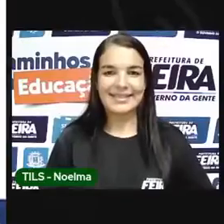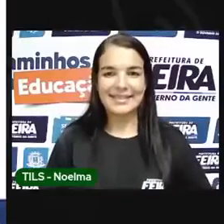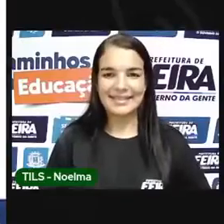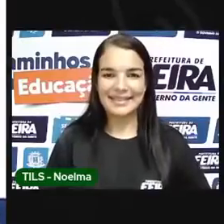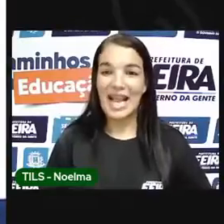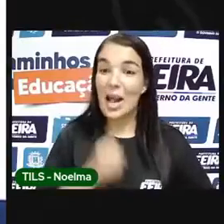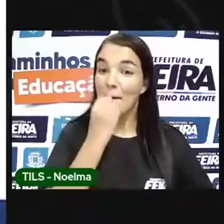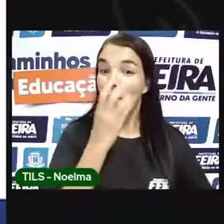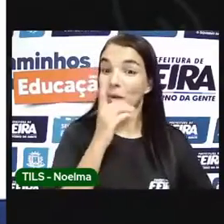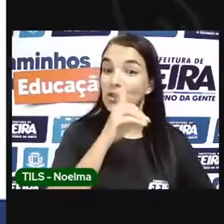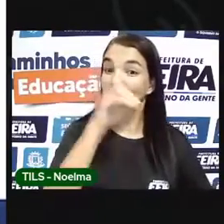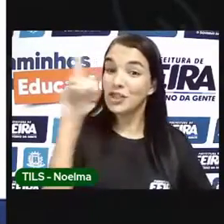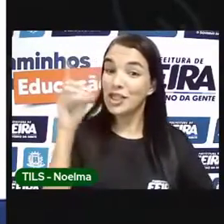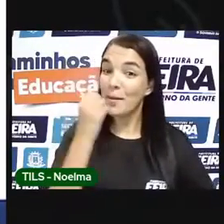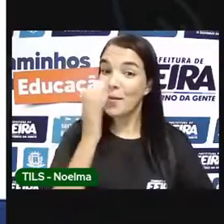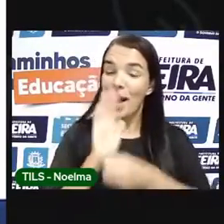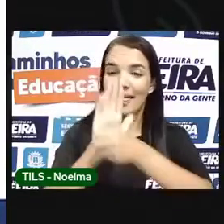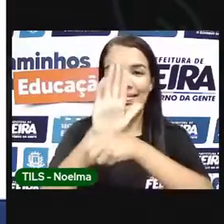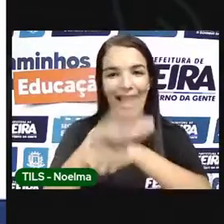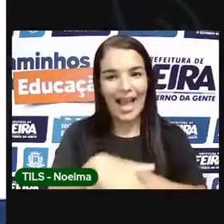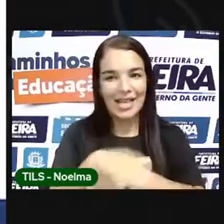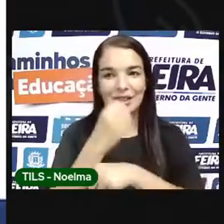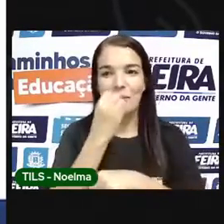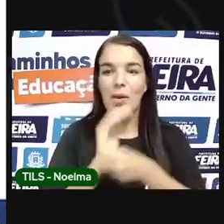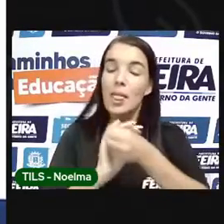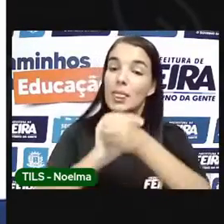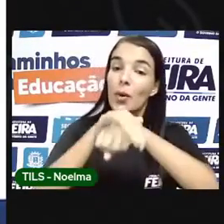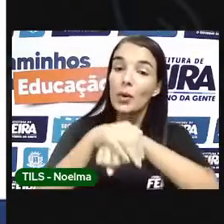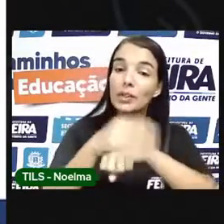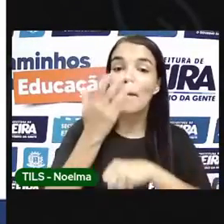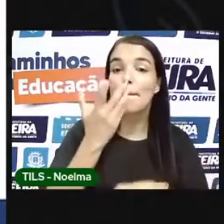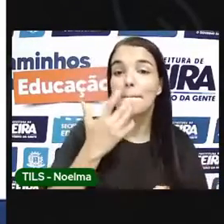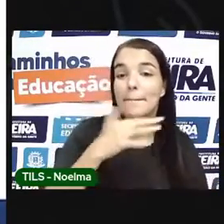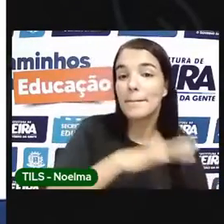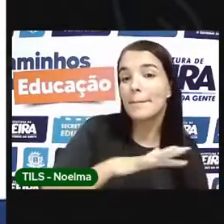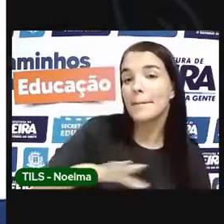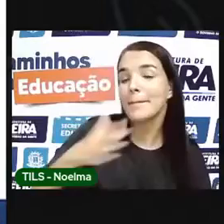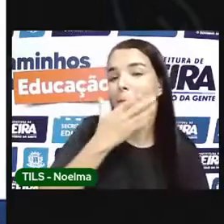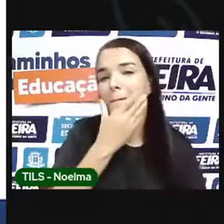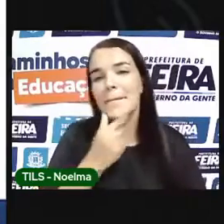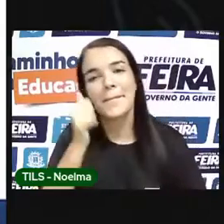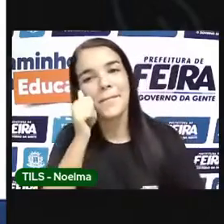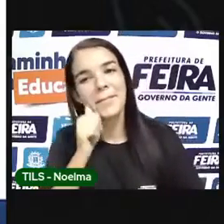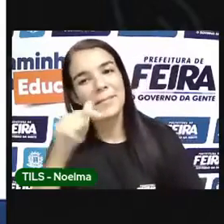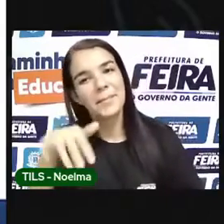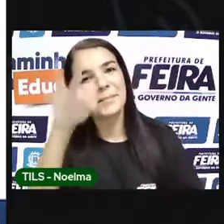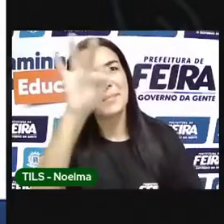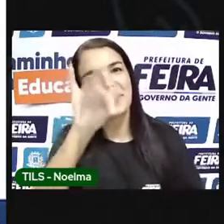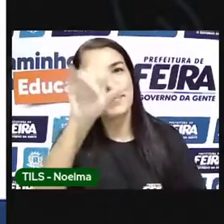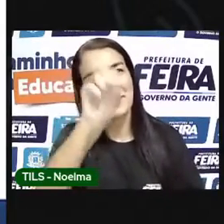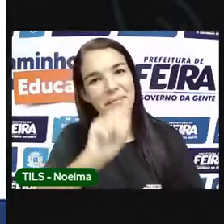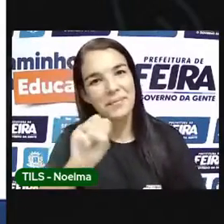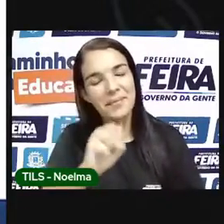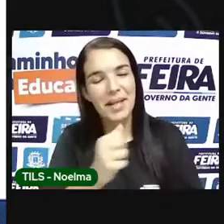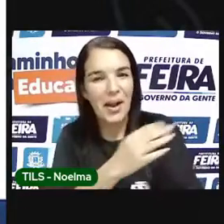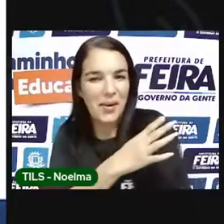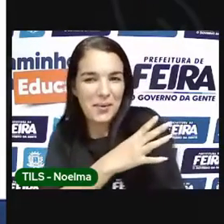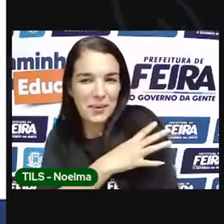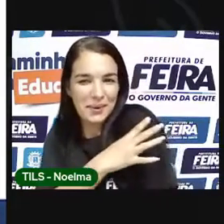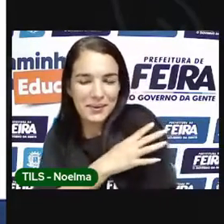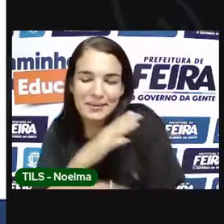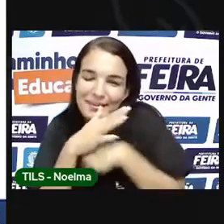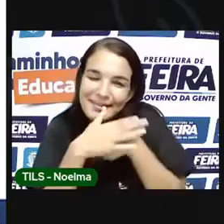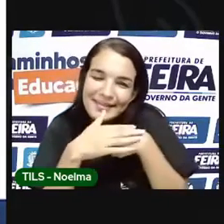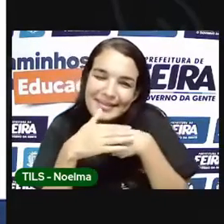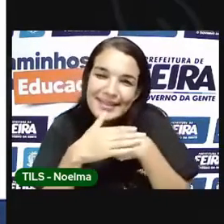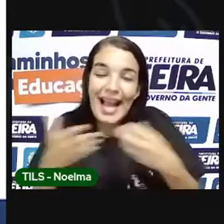Bom dia, boa tarde, boa noite, meninos e meninas de Feira de Santana, nosso querido quarto ano. É com